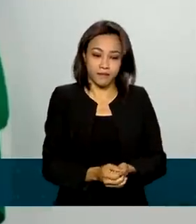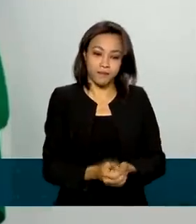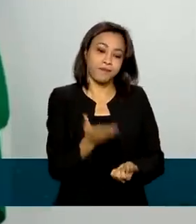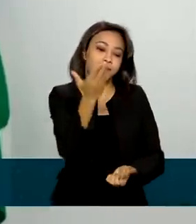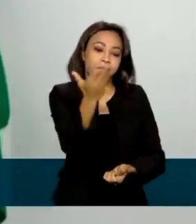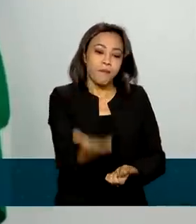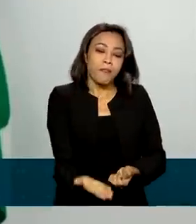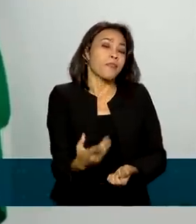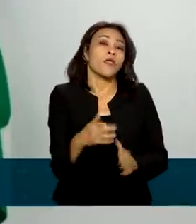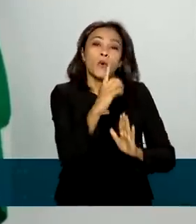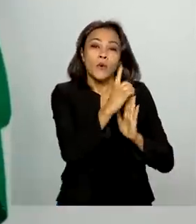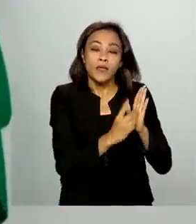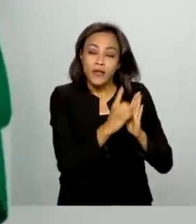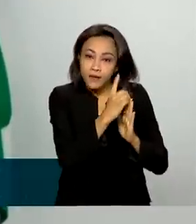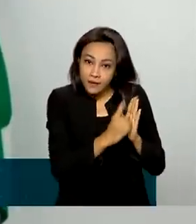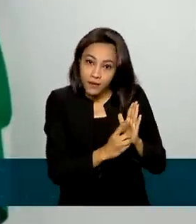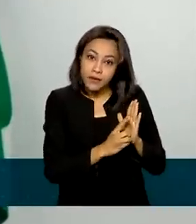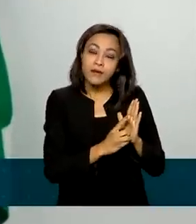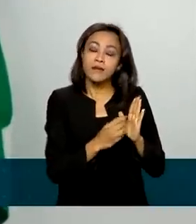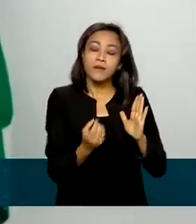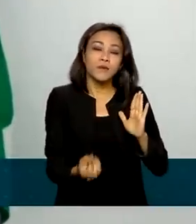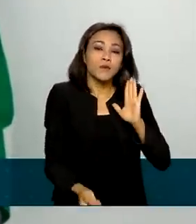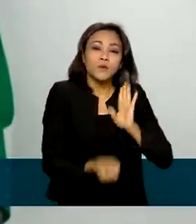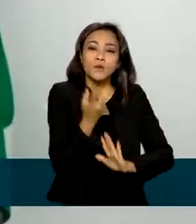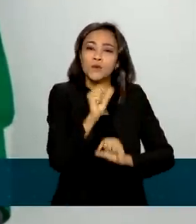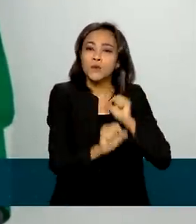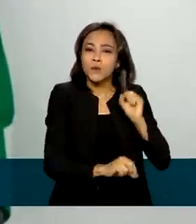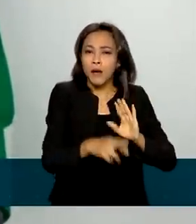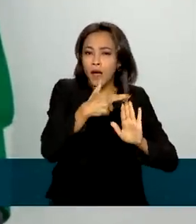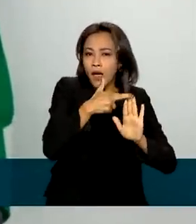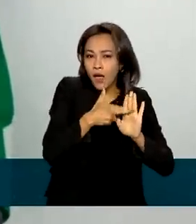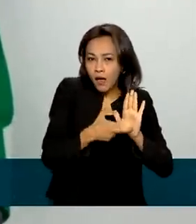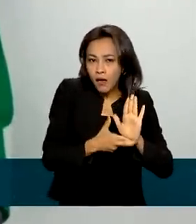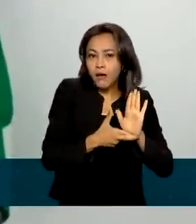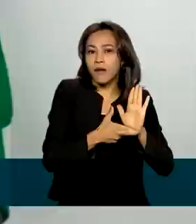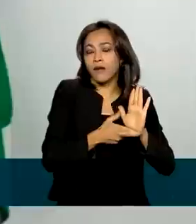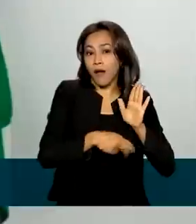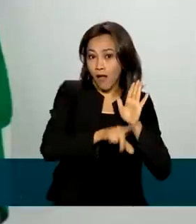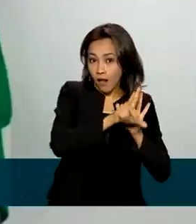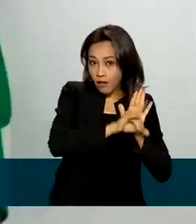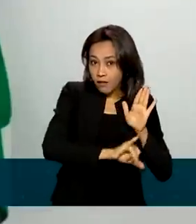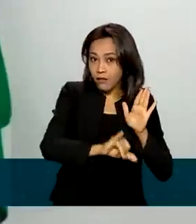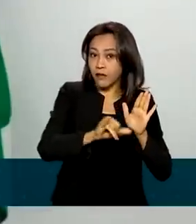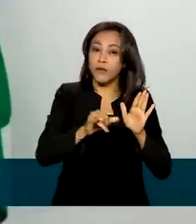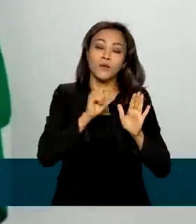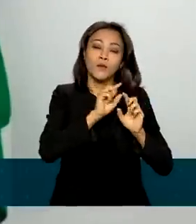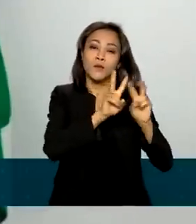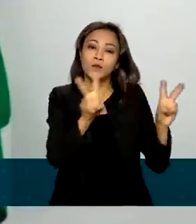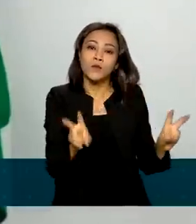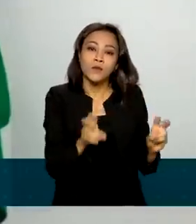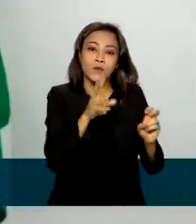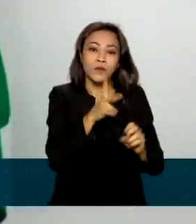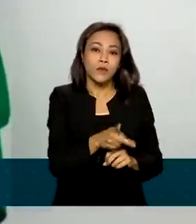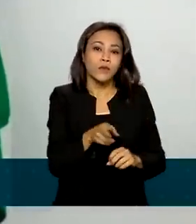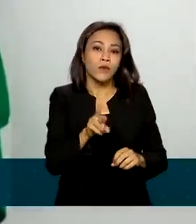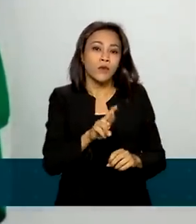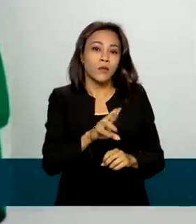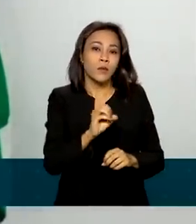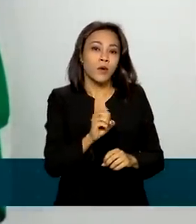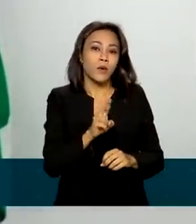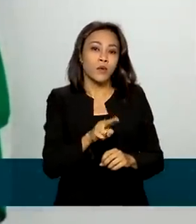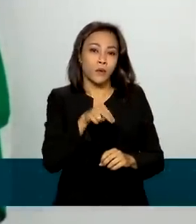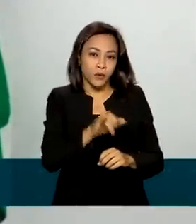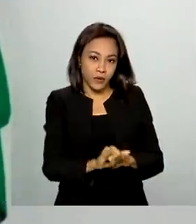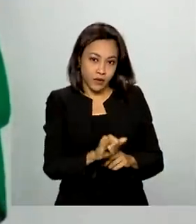O decreto veio regulamentar a lei que atualizou a lei do ProUni, a 11.096,